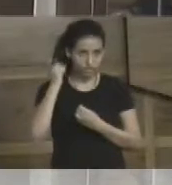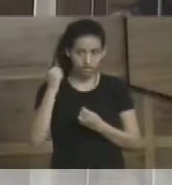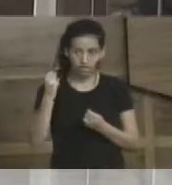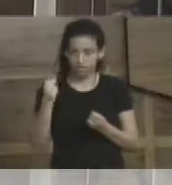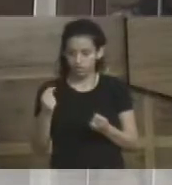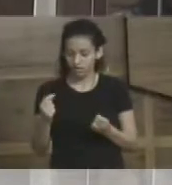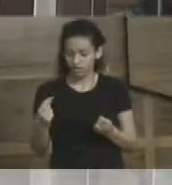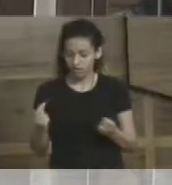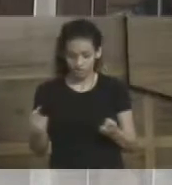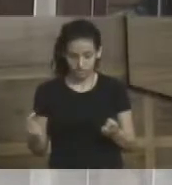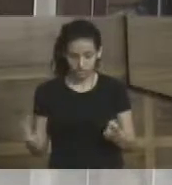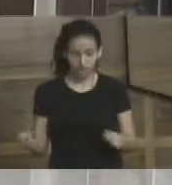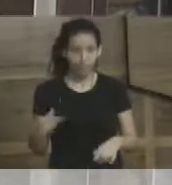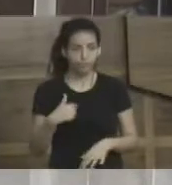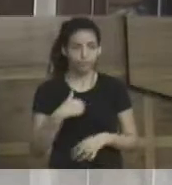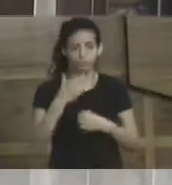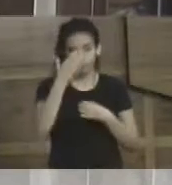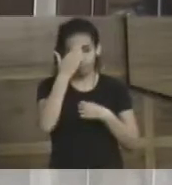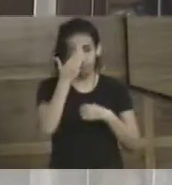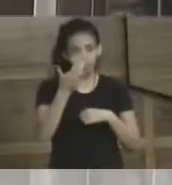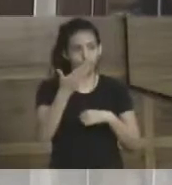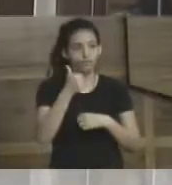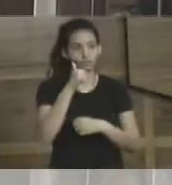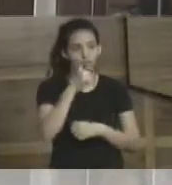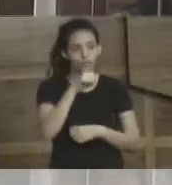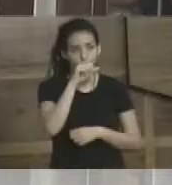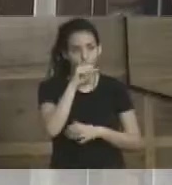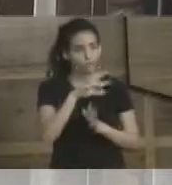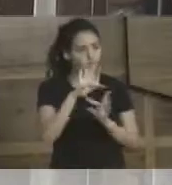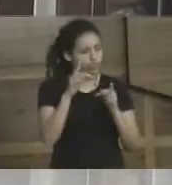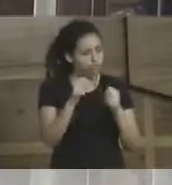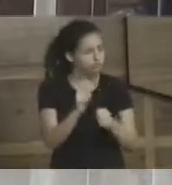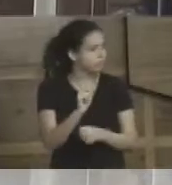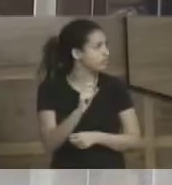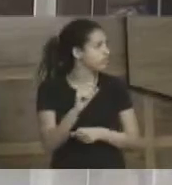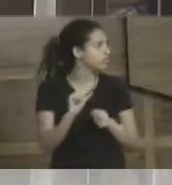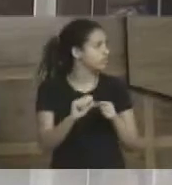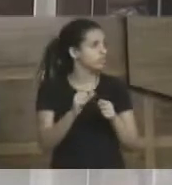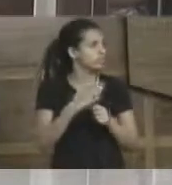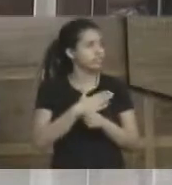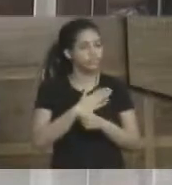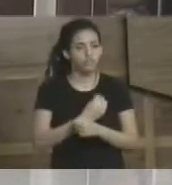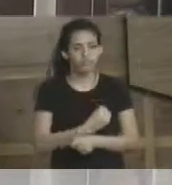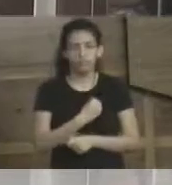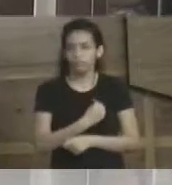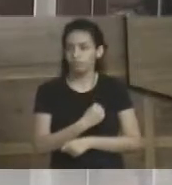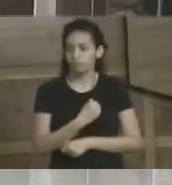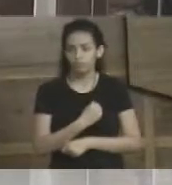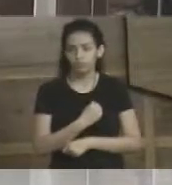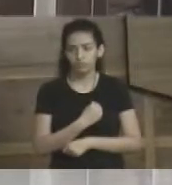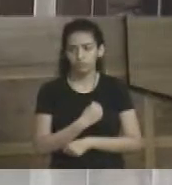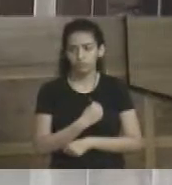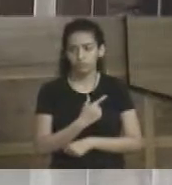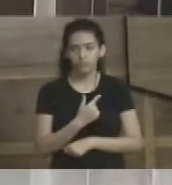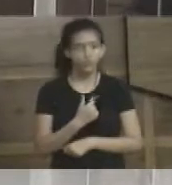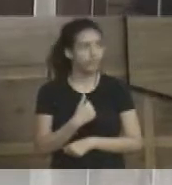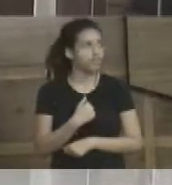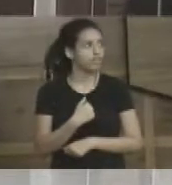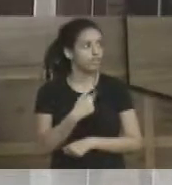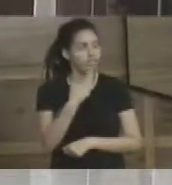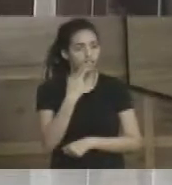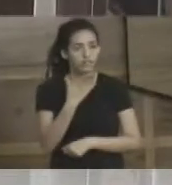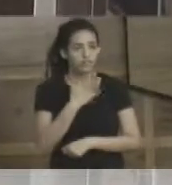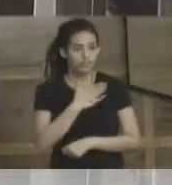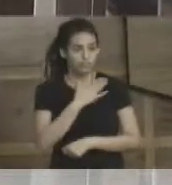mãe. Quero agradecer que a minha mãe, por tudo, por tudo que ela fez na minha vida, é uma grande mulher. Falo que a minha mãe